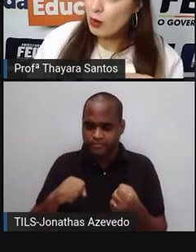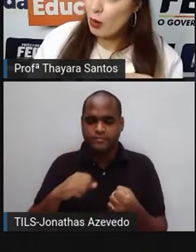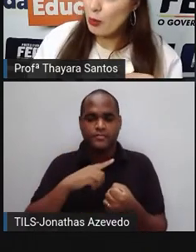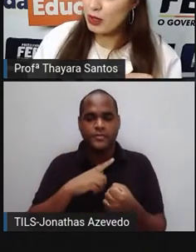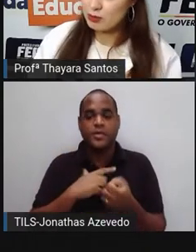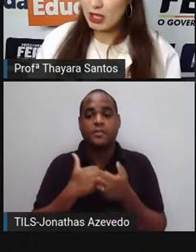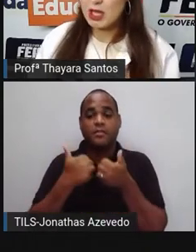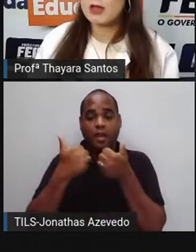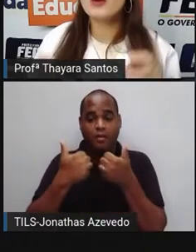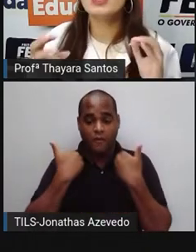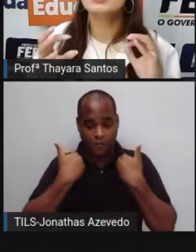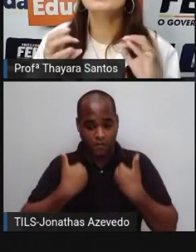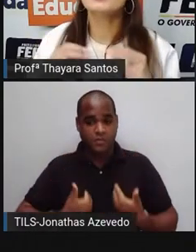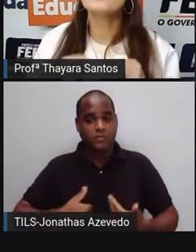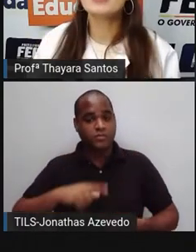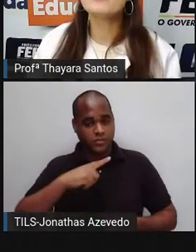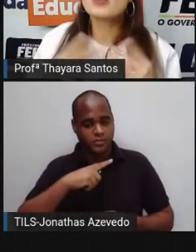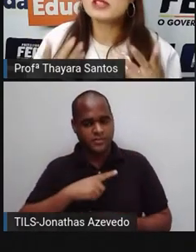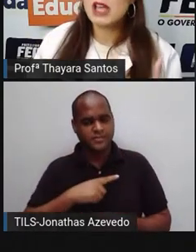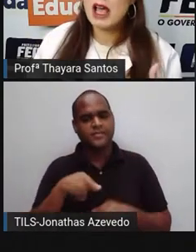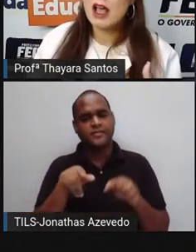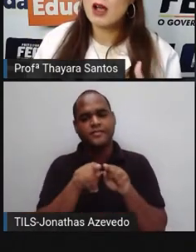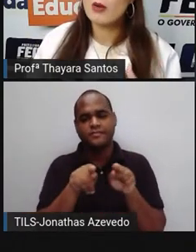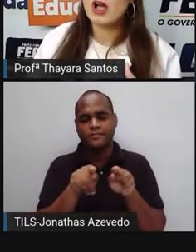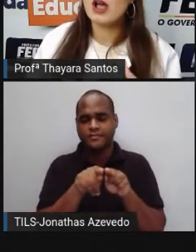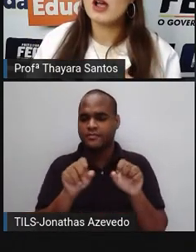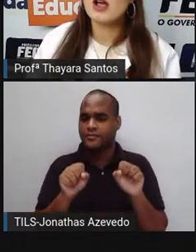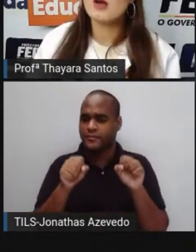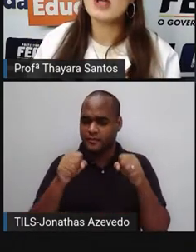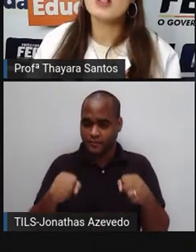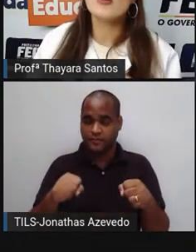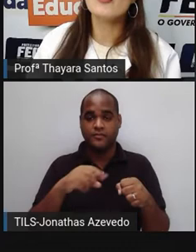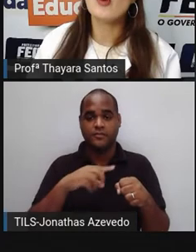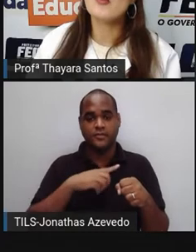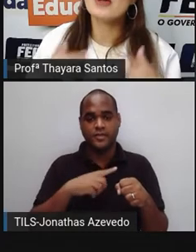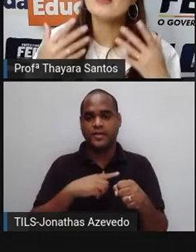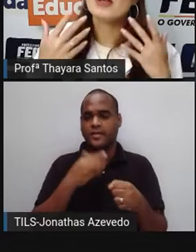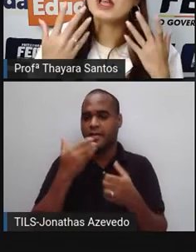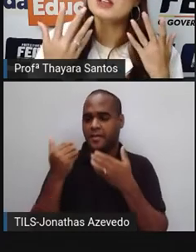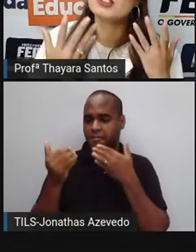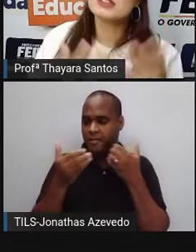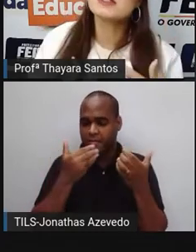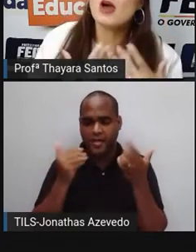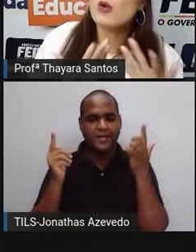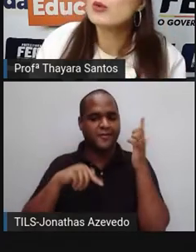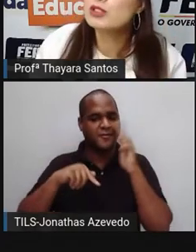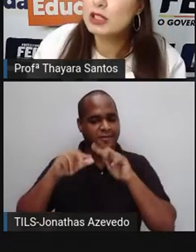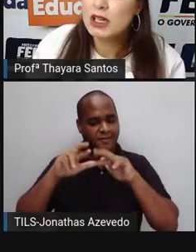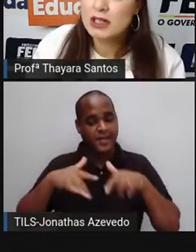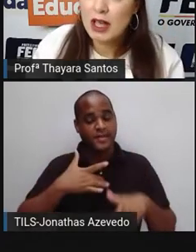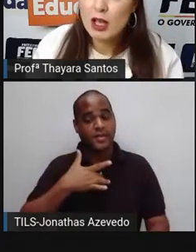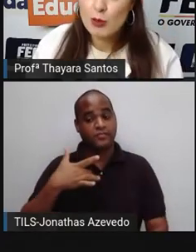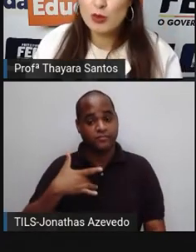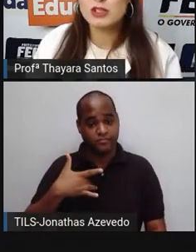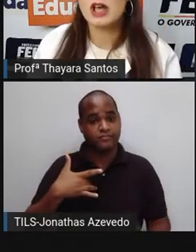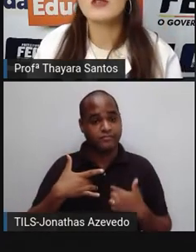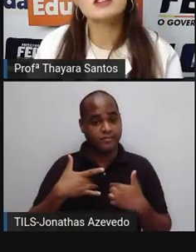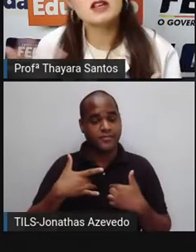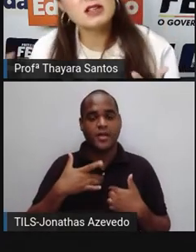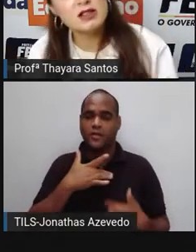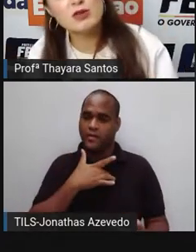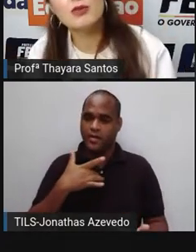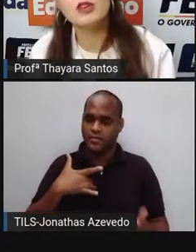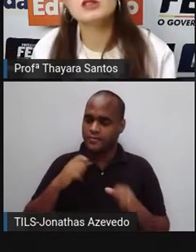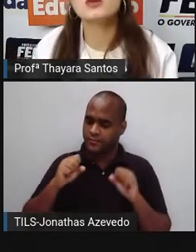aquele corpo que eu tenho e também buscar a melhor forma de saúde. Buscar